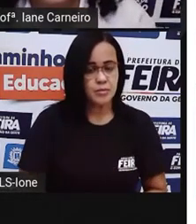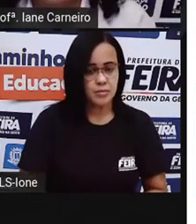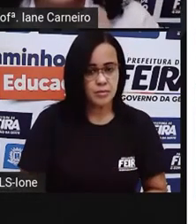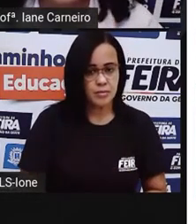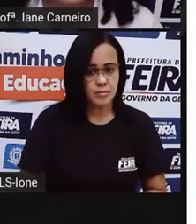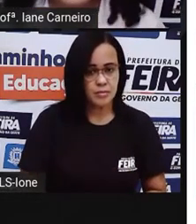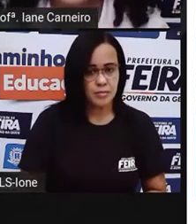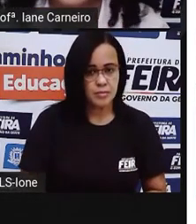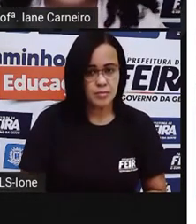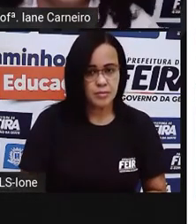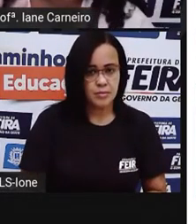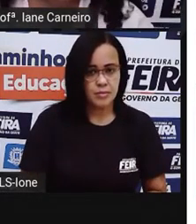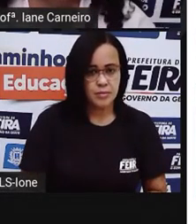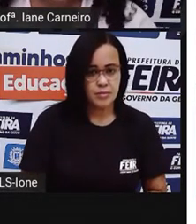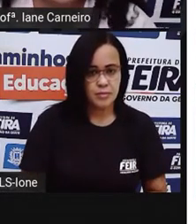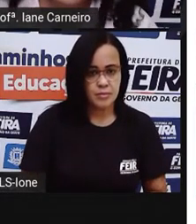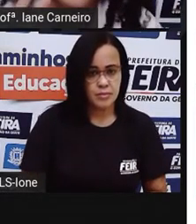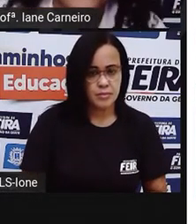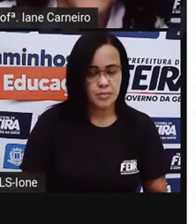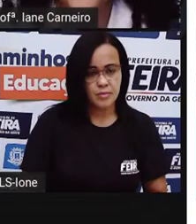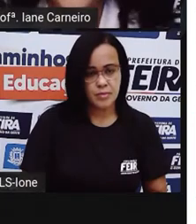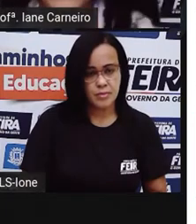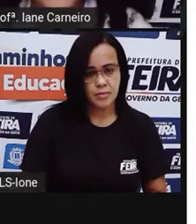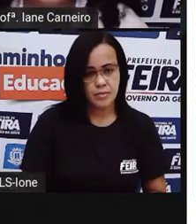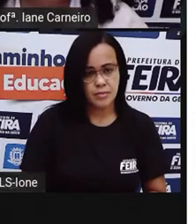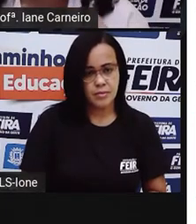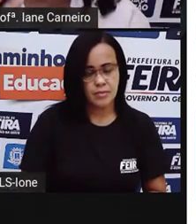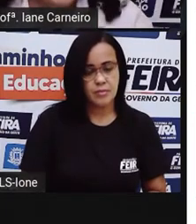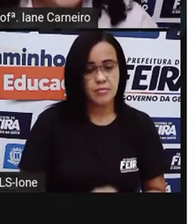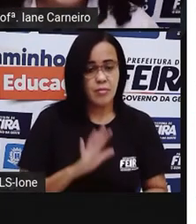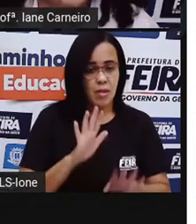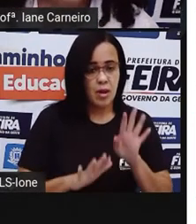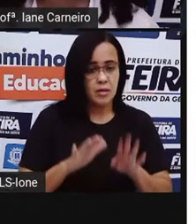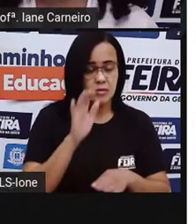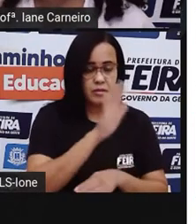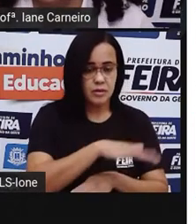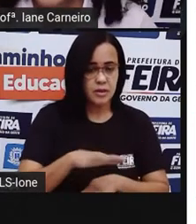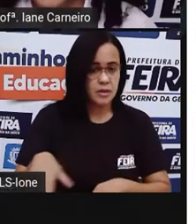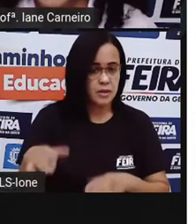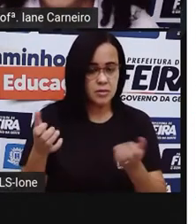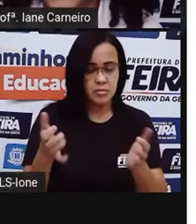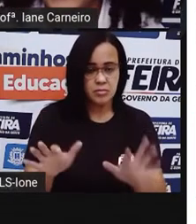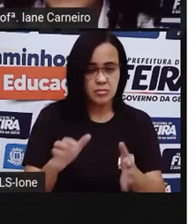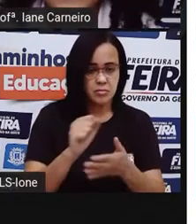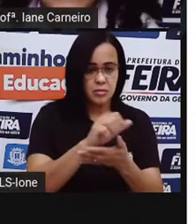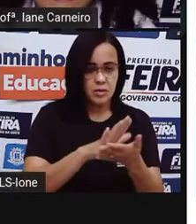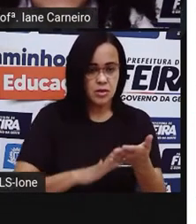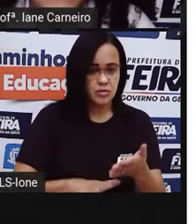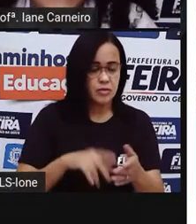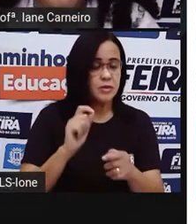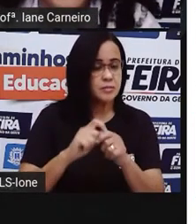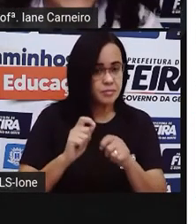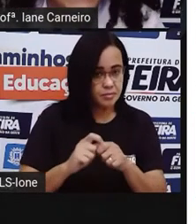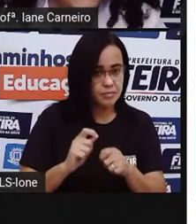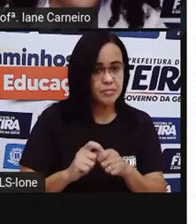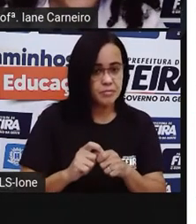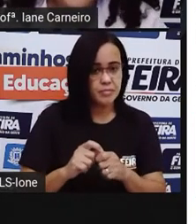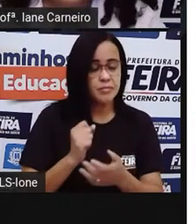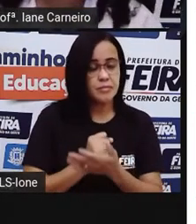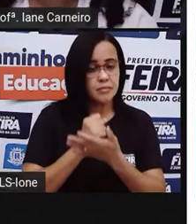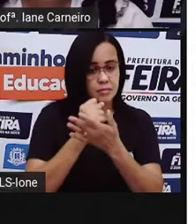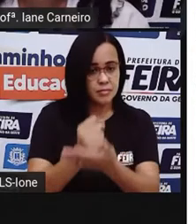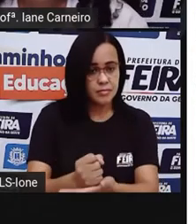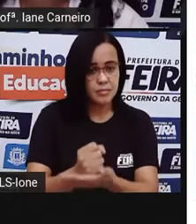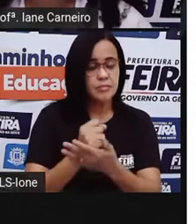ajudando uma criança, provavelmente a fazer alguma atividade. Está observando ali o que aquela criança está aprendendo.